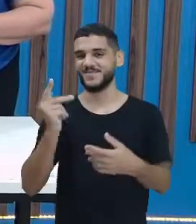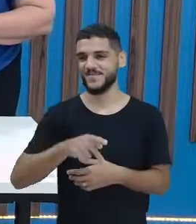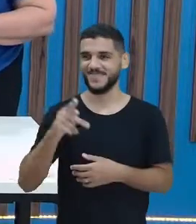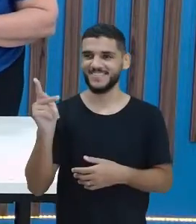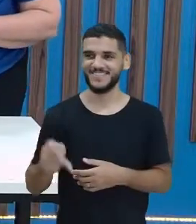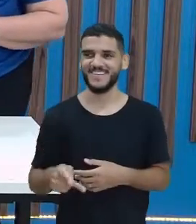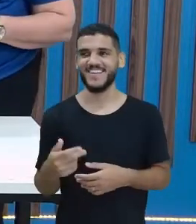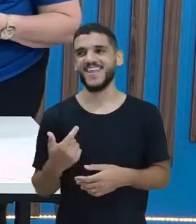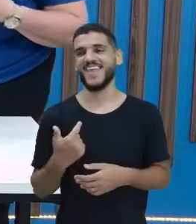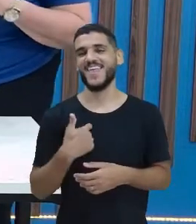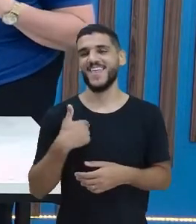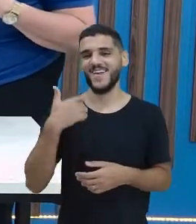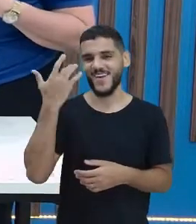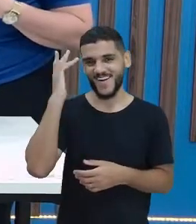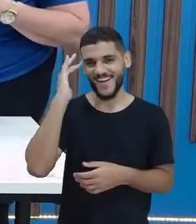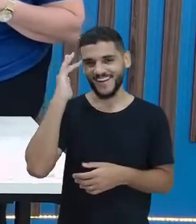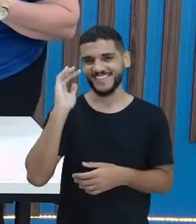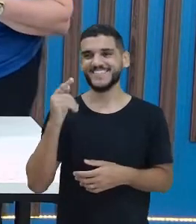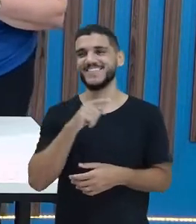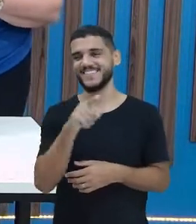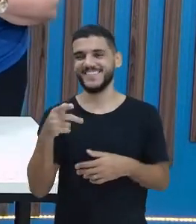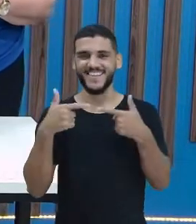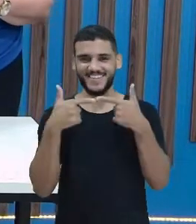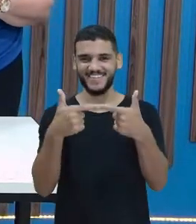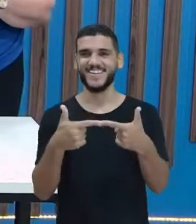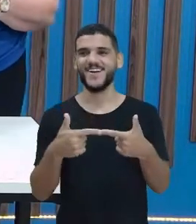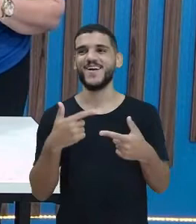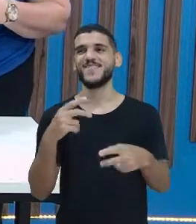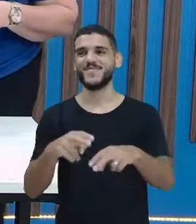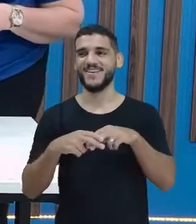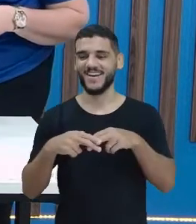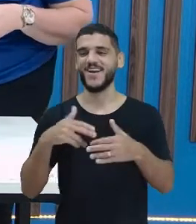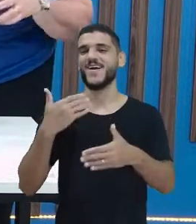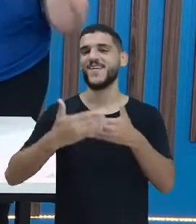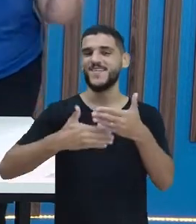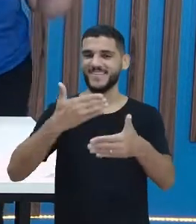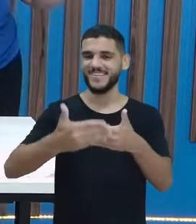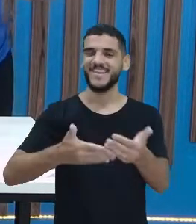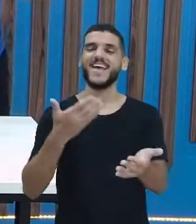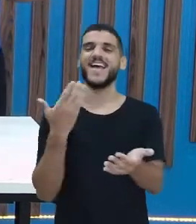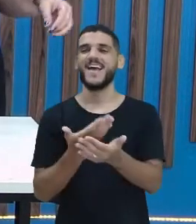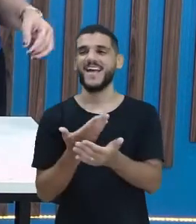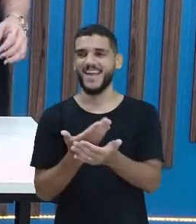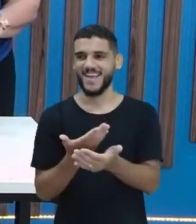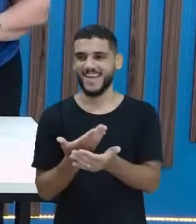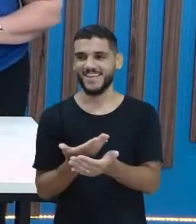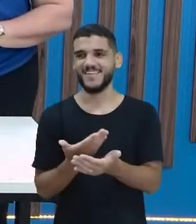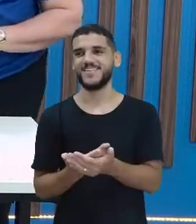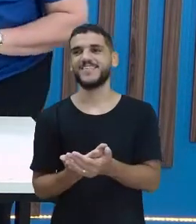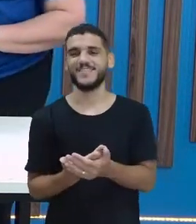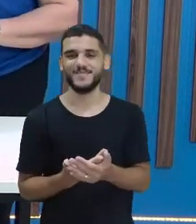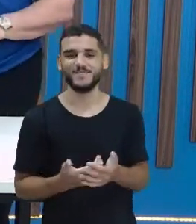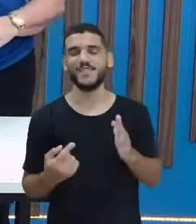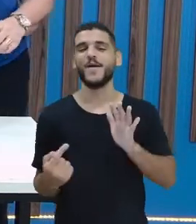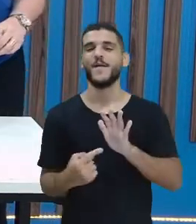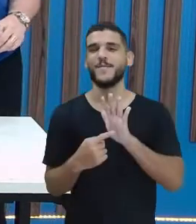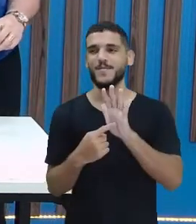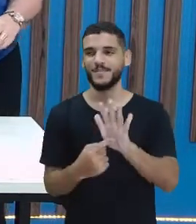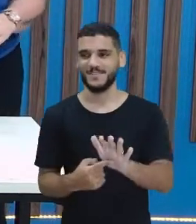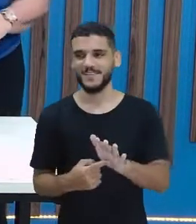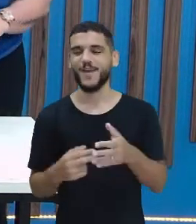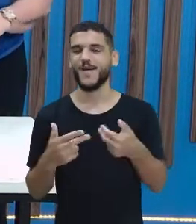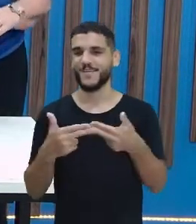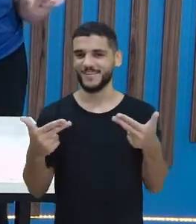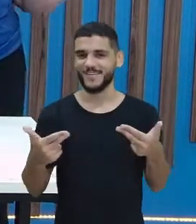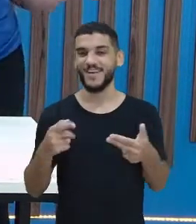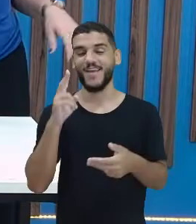professora Josi, acho que... Está acabando porque eu estou com sorte, é? Não, porque eu tenho que continuar a Ah, continue. Vamos embora sentada. Fazer algumas... Olha